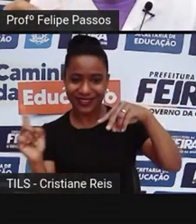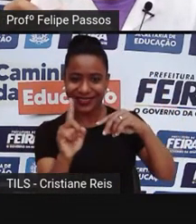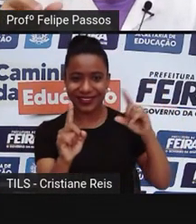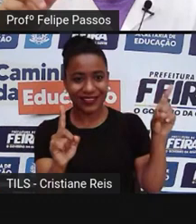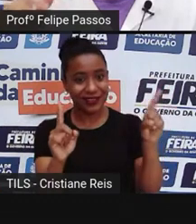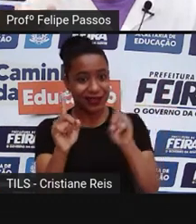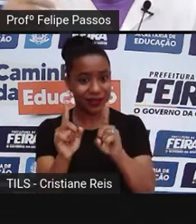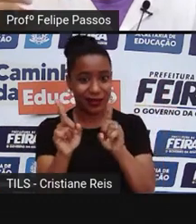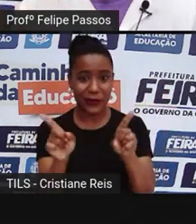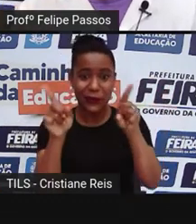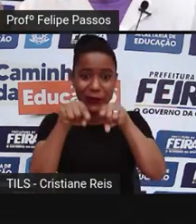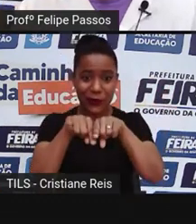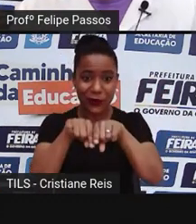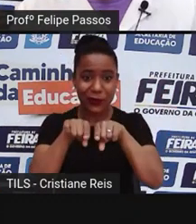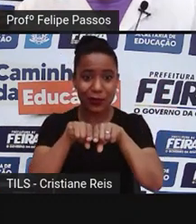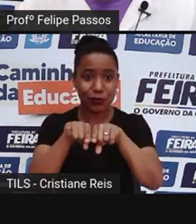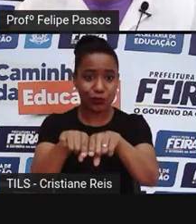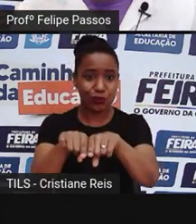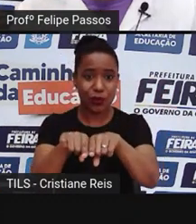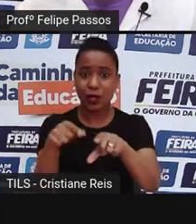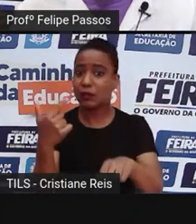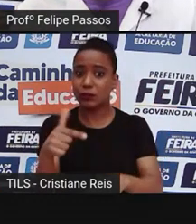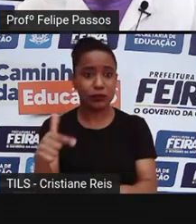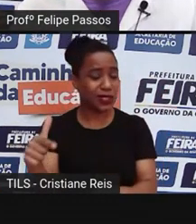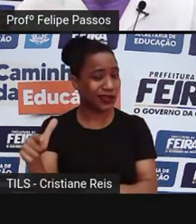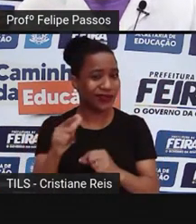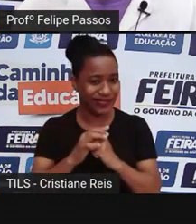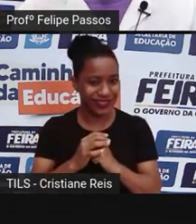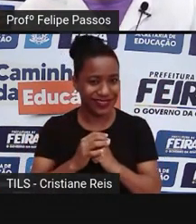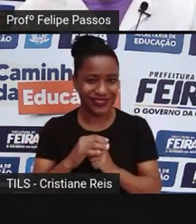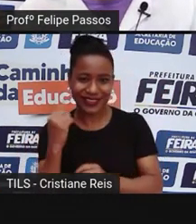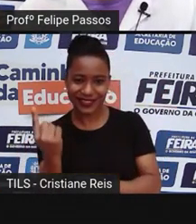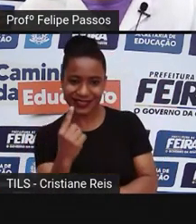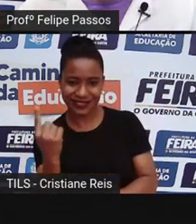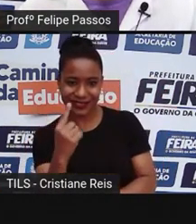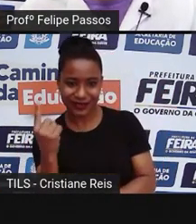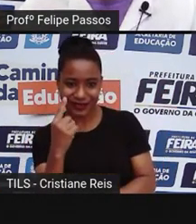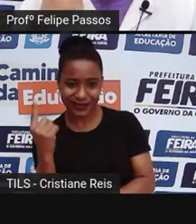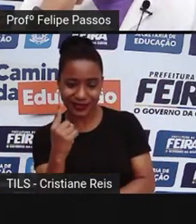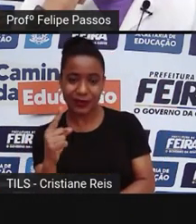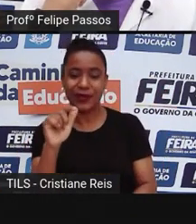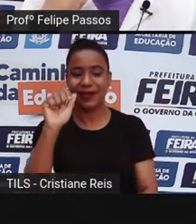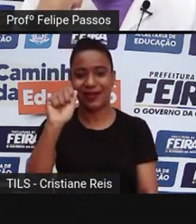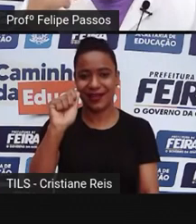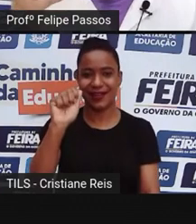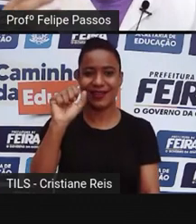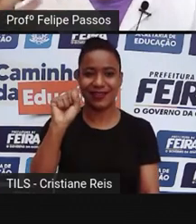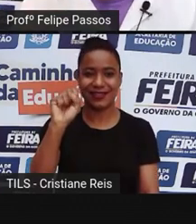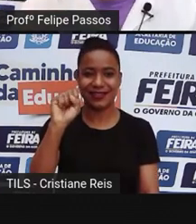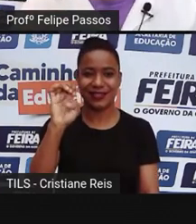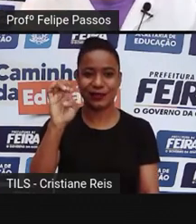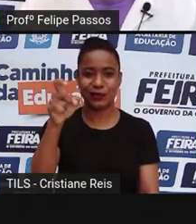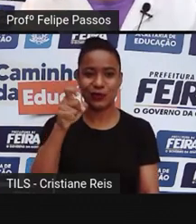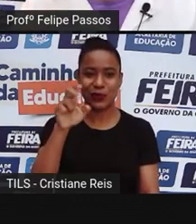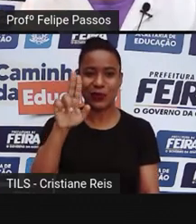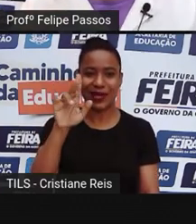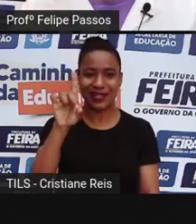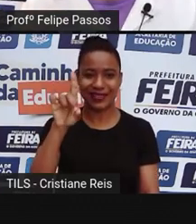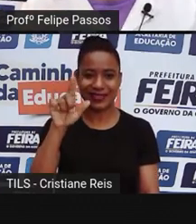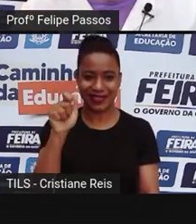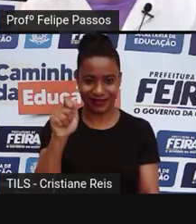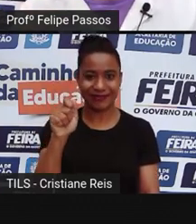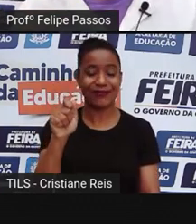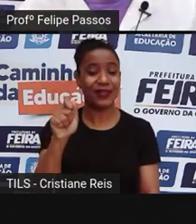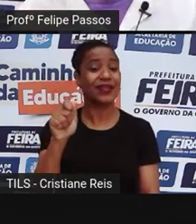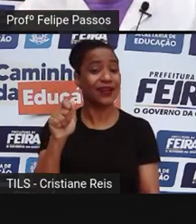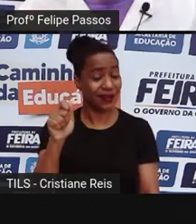você fez uma reprodução assexuada. E a reprodução assexuada, ela é uma forma de clonagem.